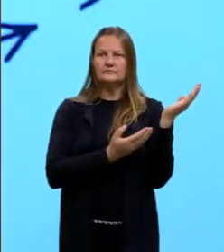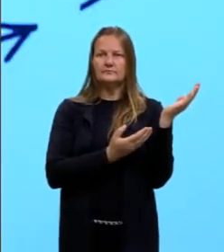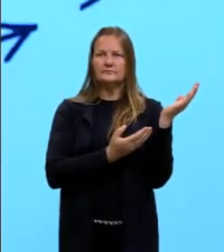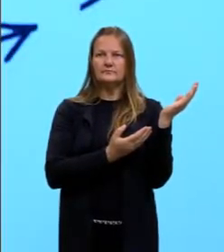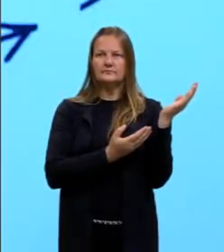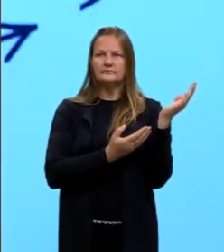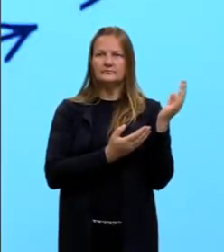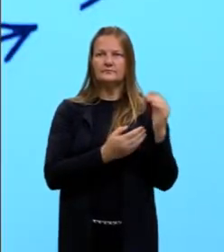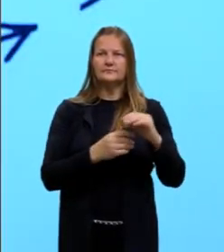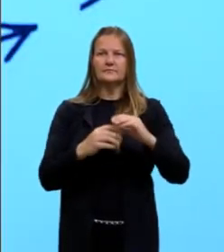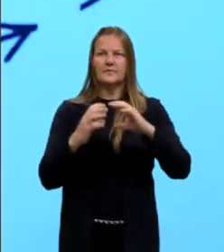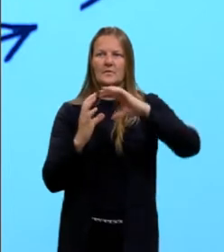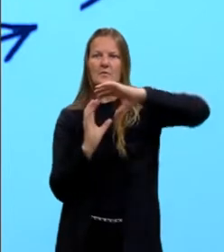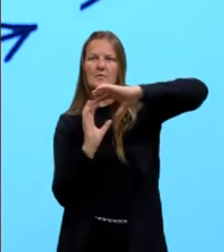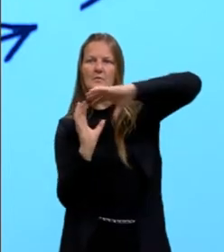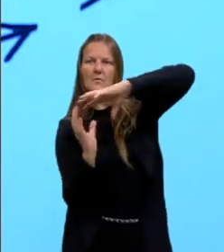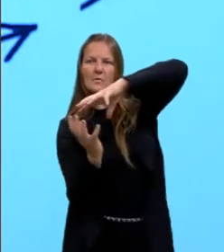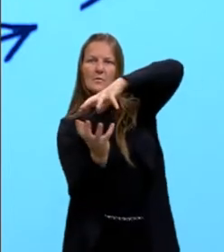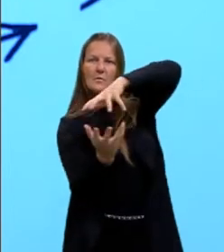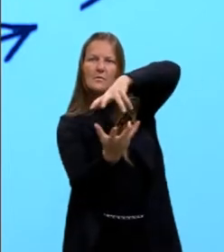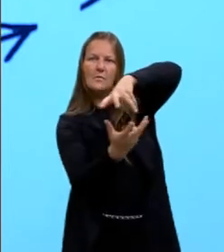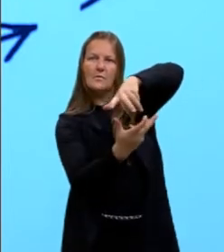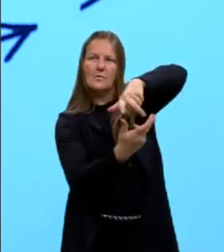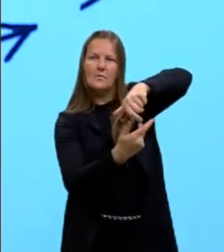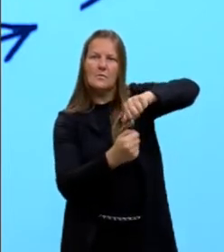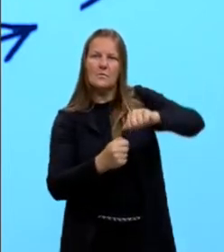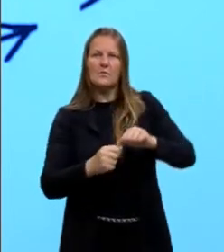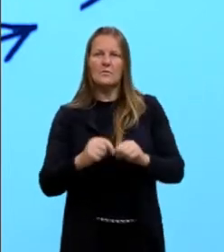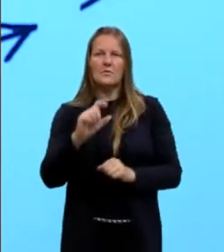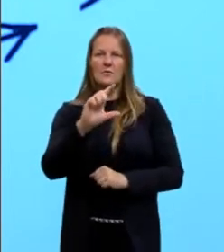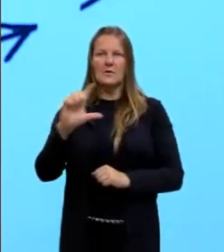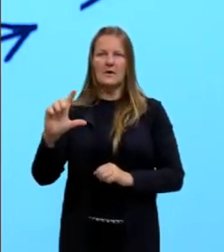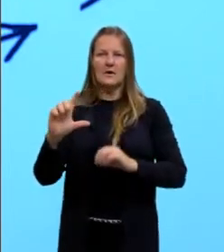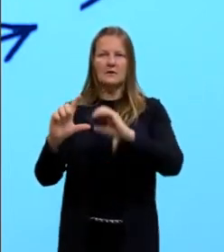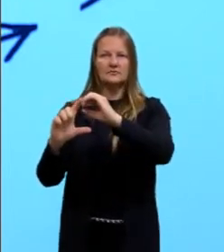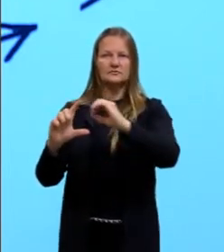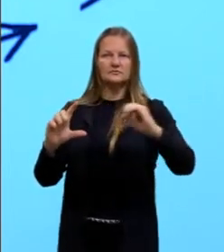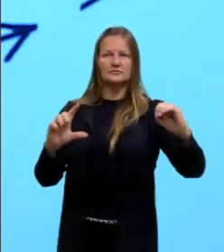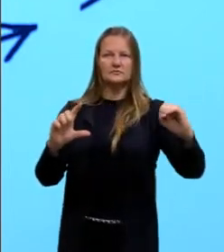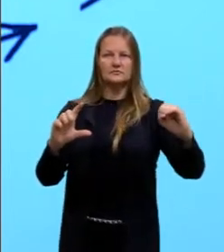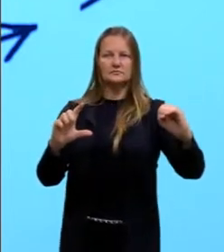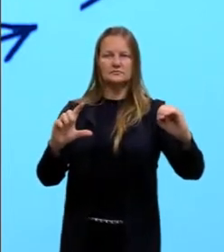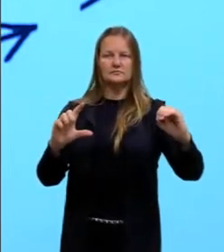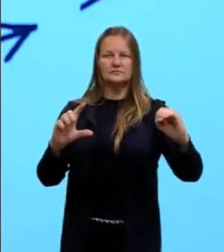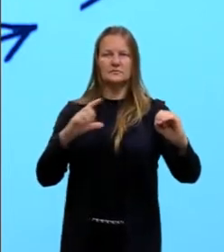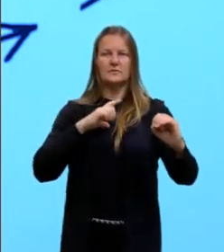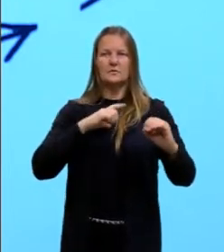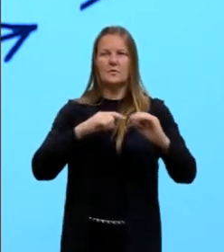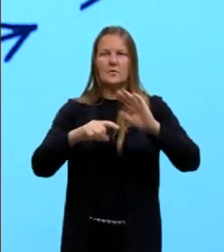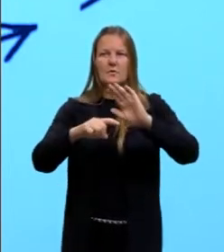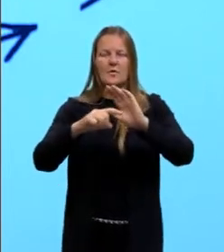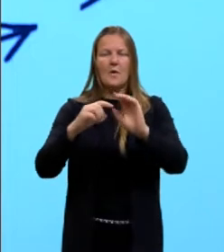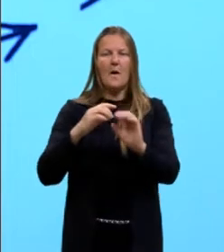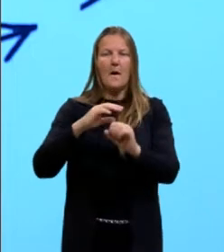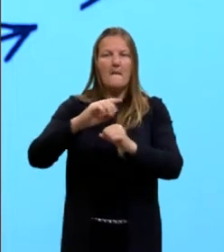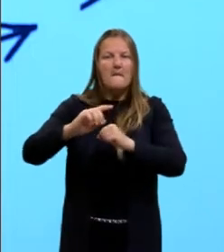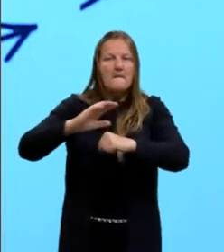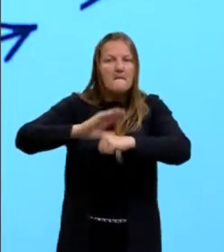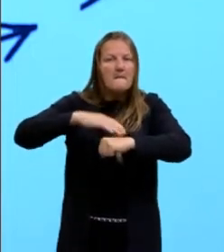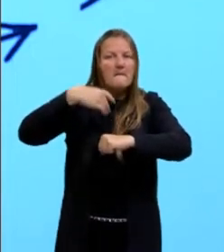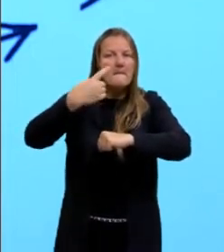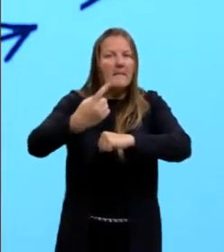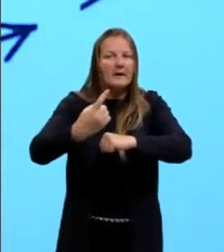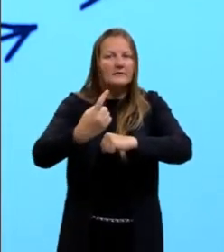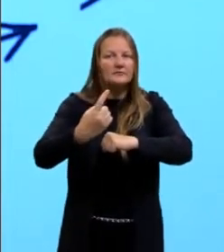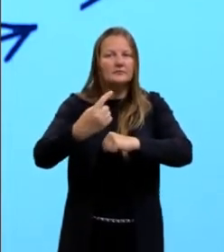se eu vou, né, de leste para oeste, ó, eu diminuo, eu aumento um dia, tá, então, eu vou de